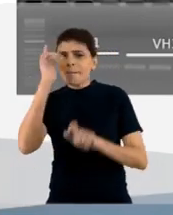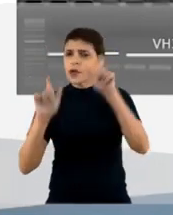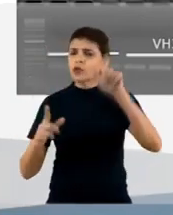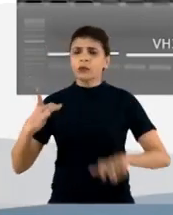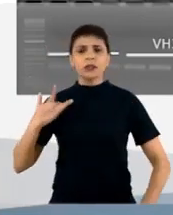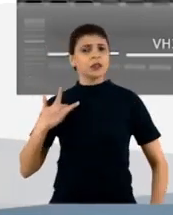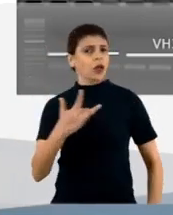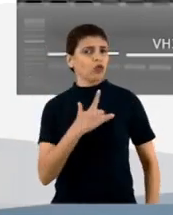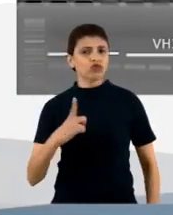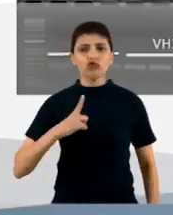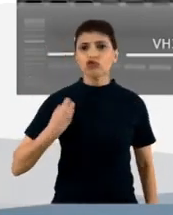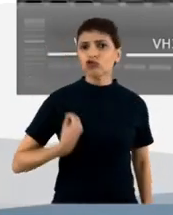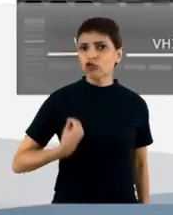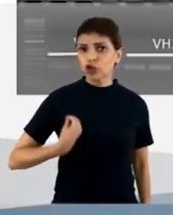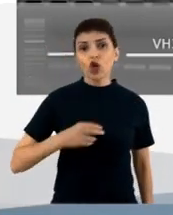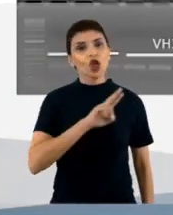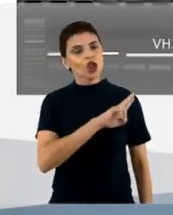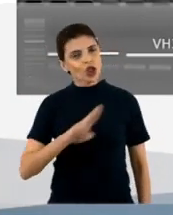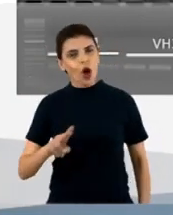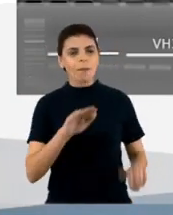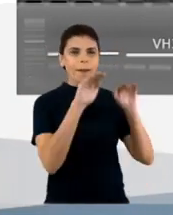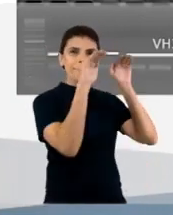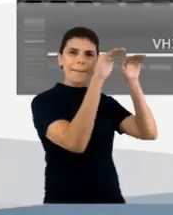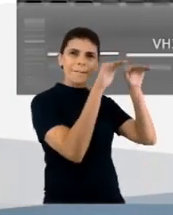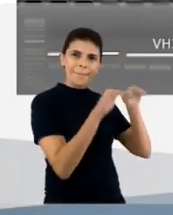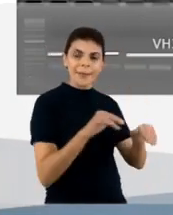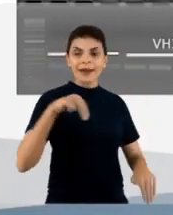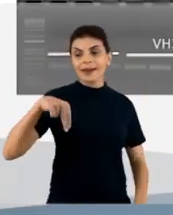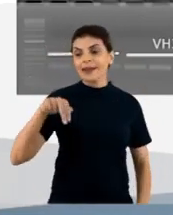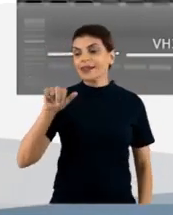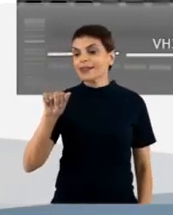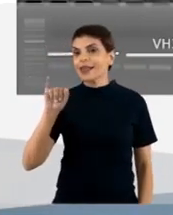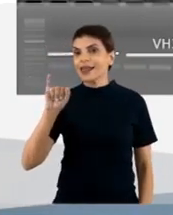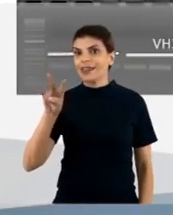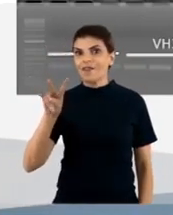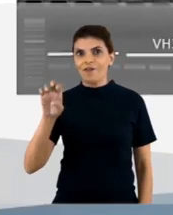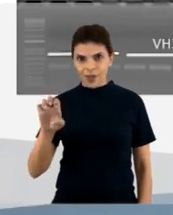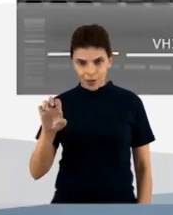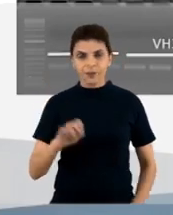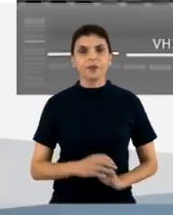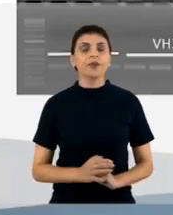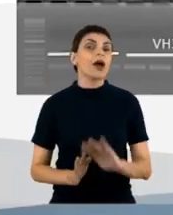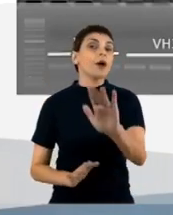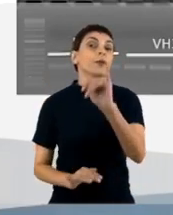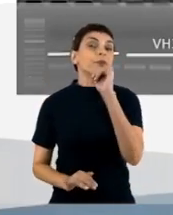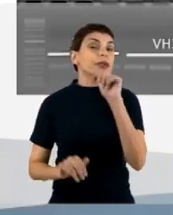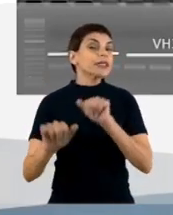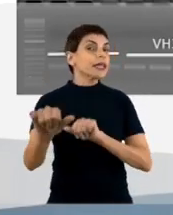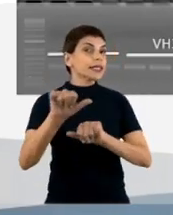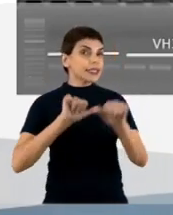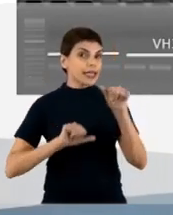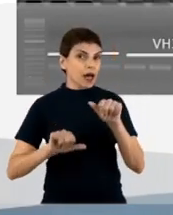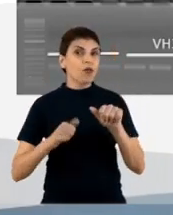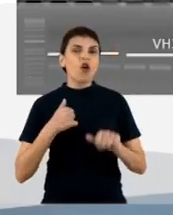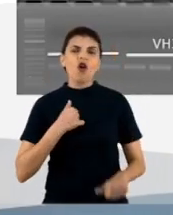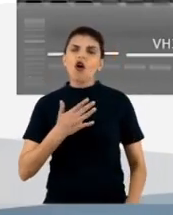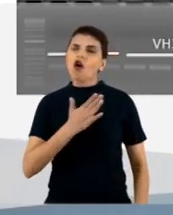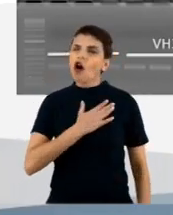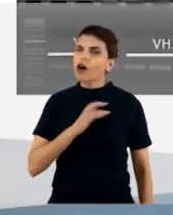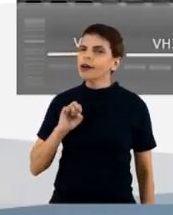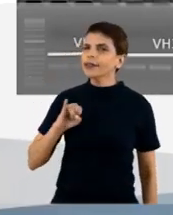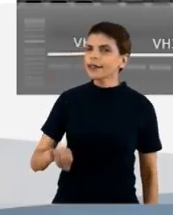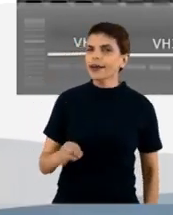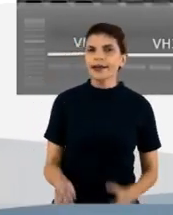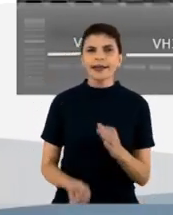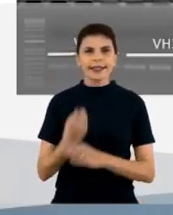saudáveis, que a gente chama, então, de biblioteca naive. E, agora, por exemplo, se nós gostaríamos de